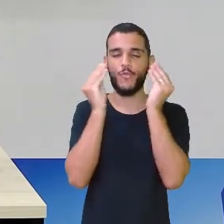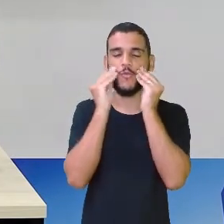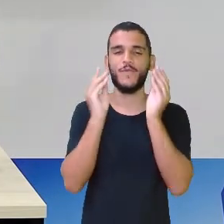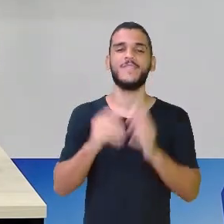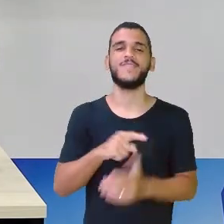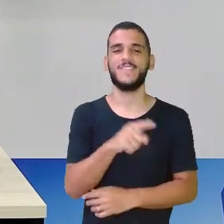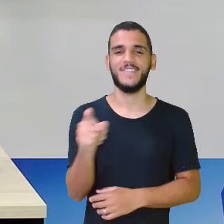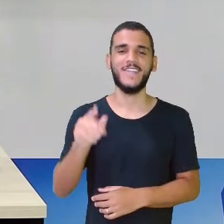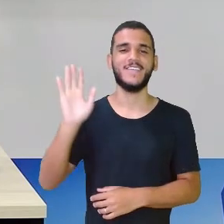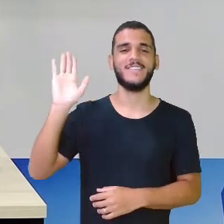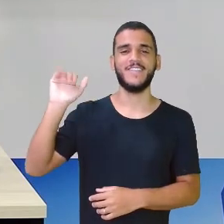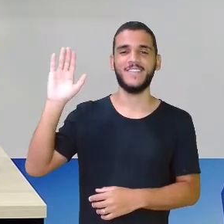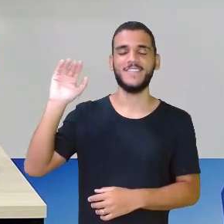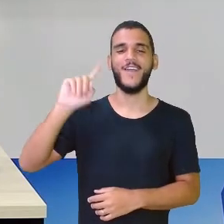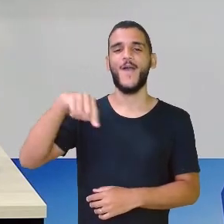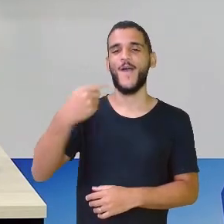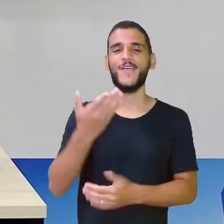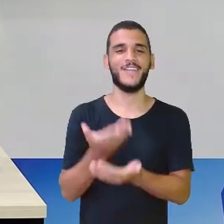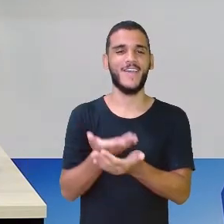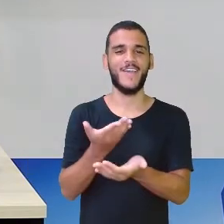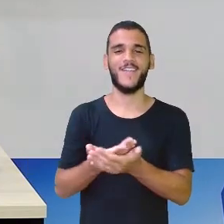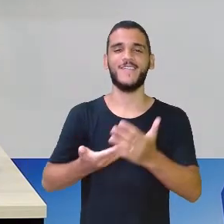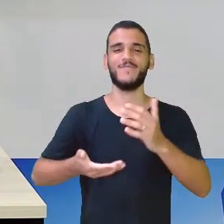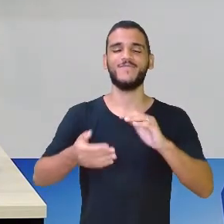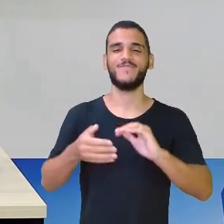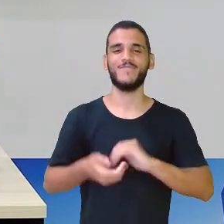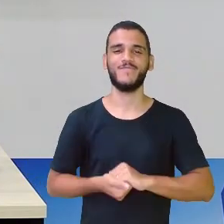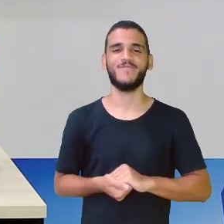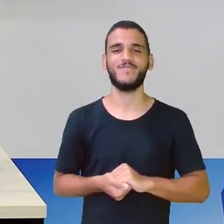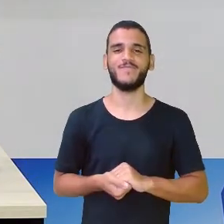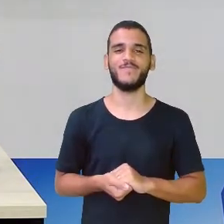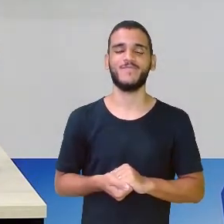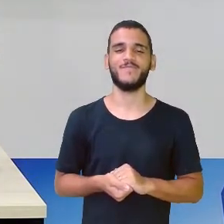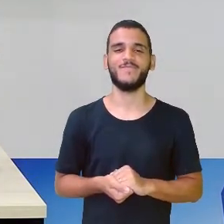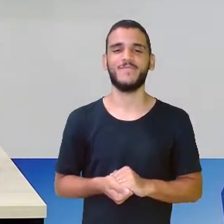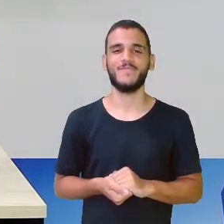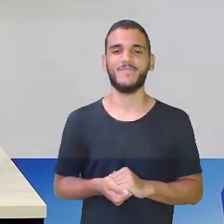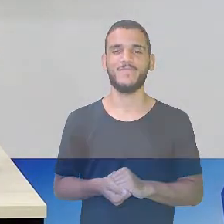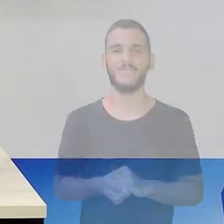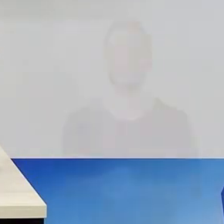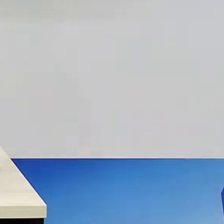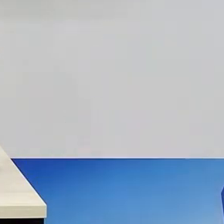coração de vocês. E até a próxima aula, minha gente. Tchau, tchau.